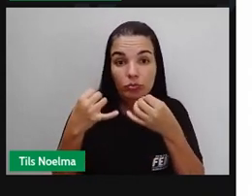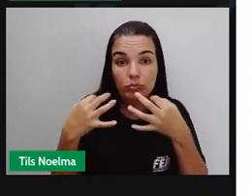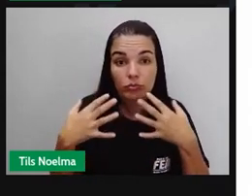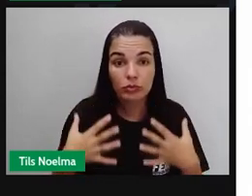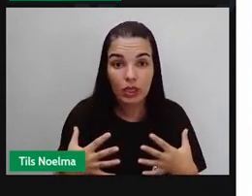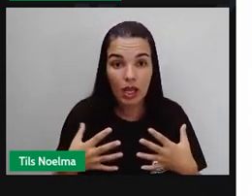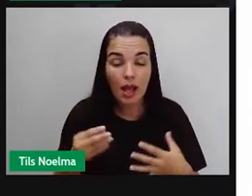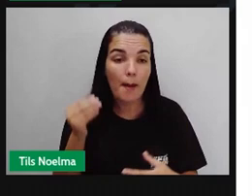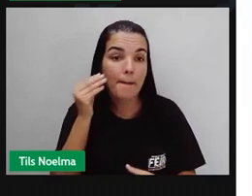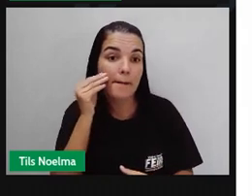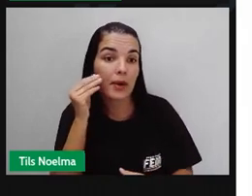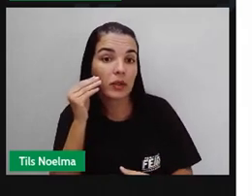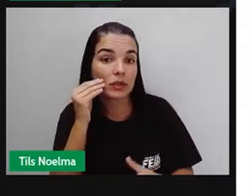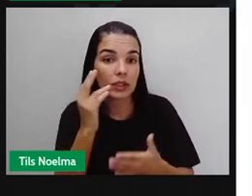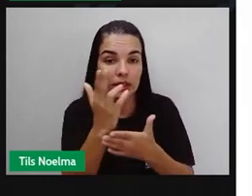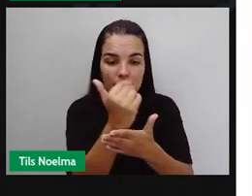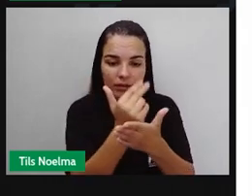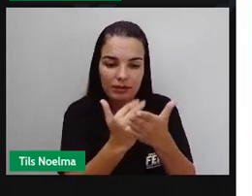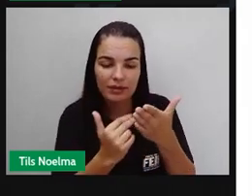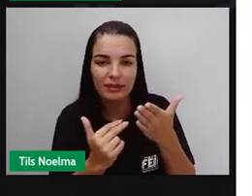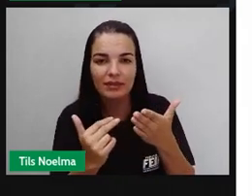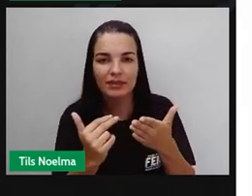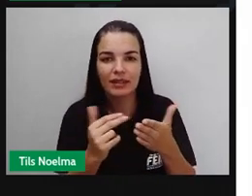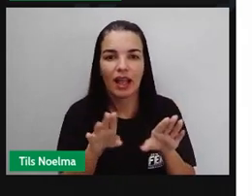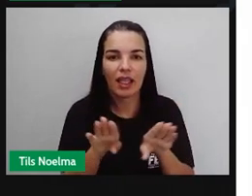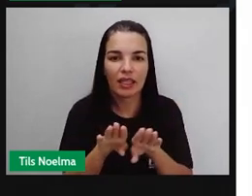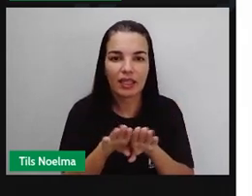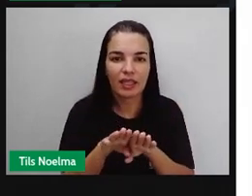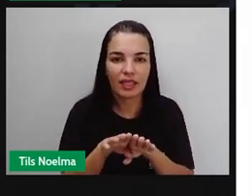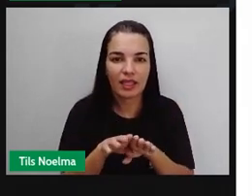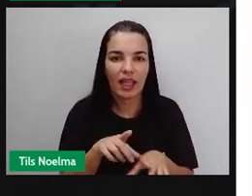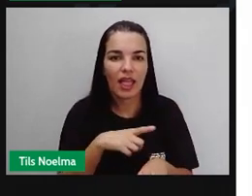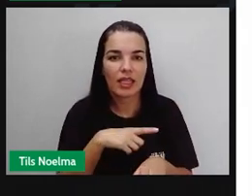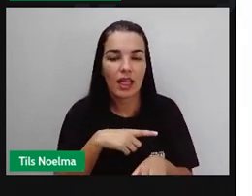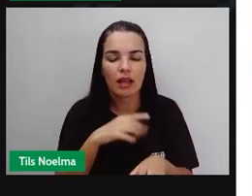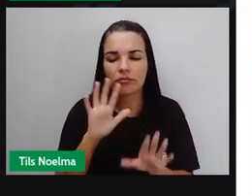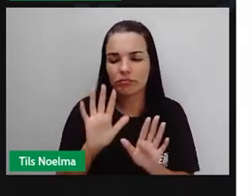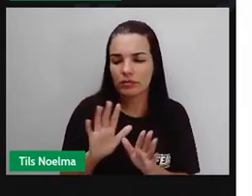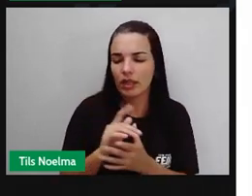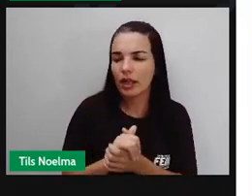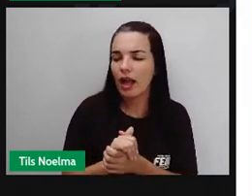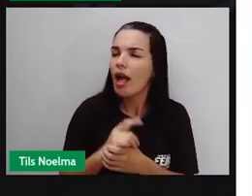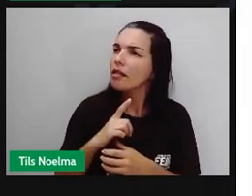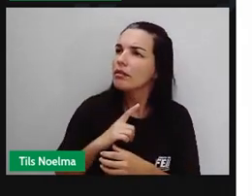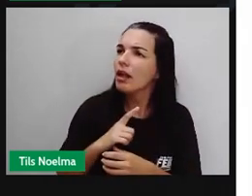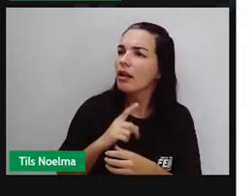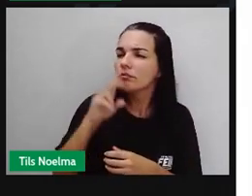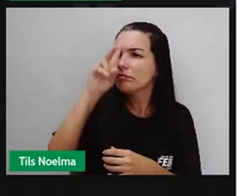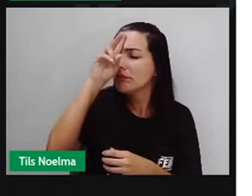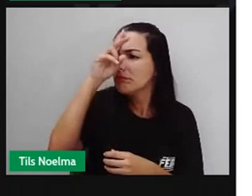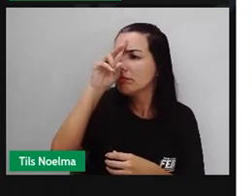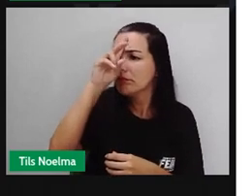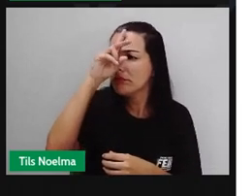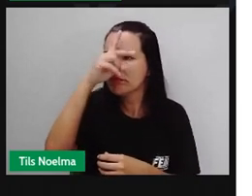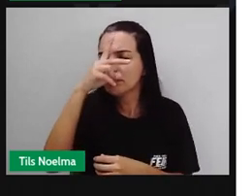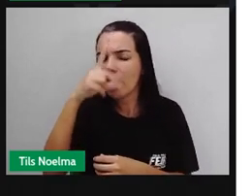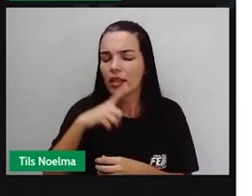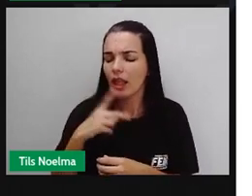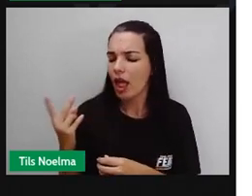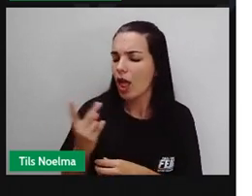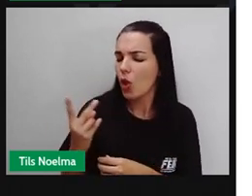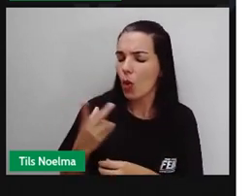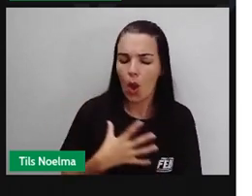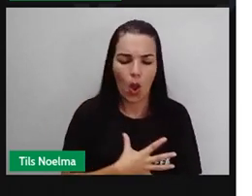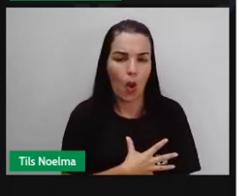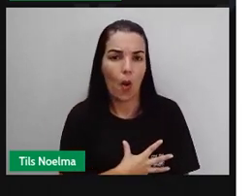E ilustrações... Rosinha. O autor conta que havia uma graça arrumada com as suas duas filhas.